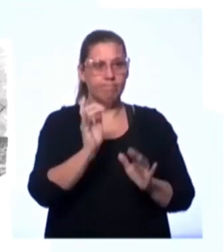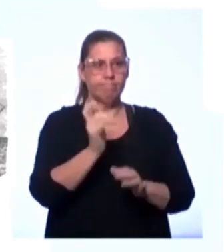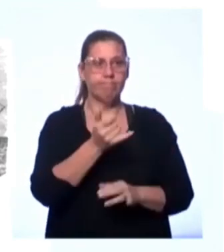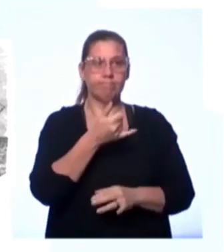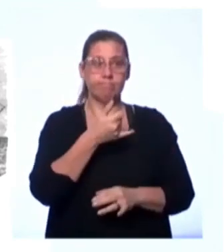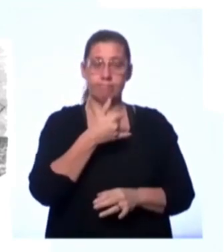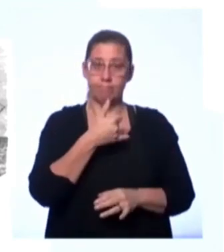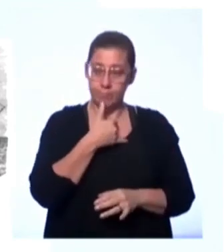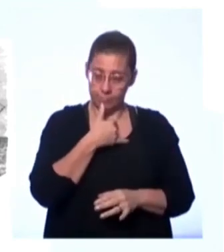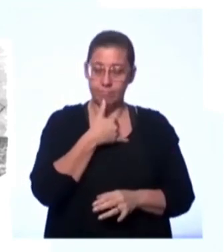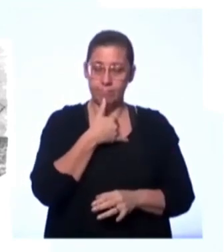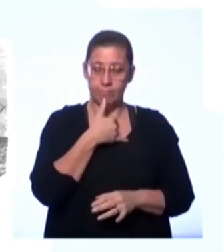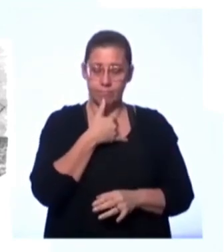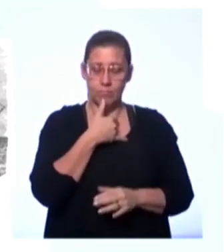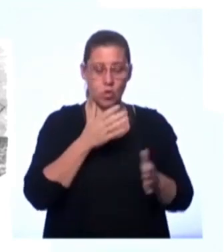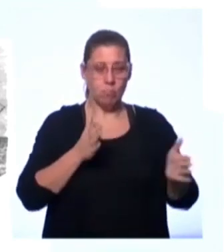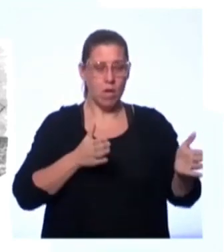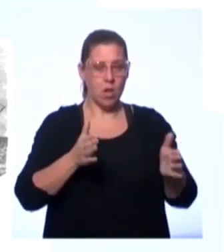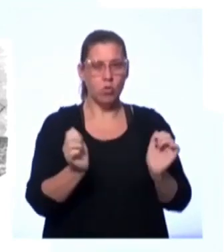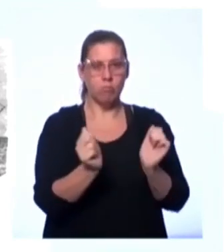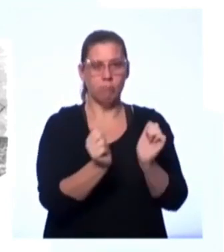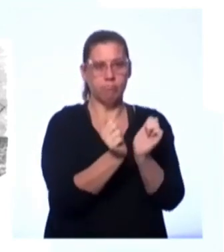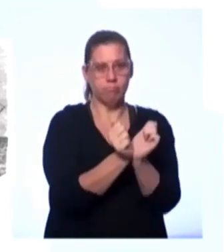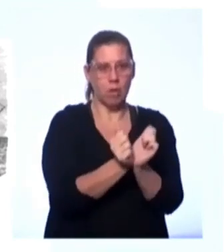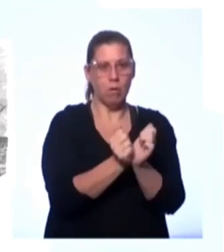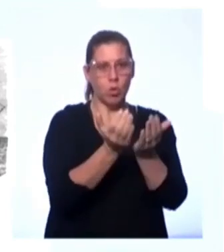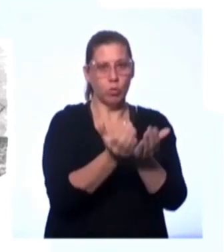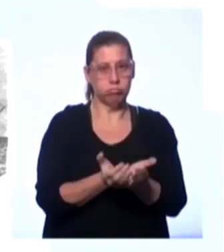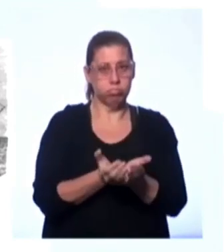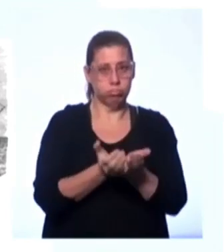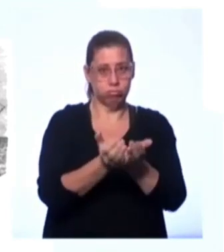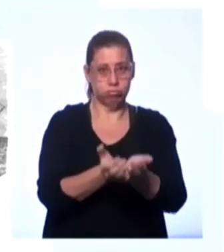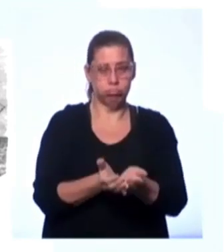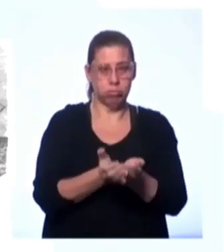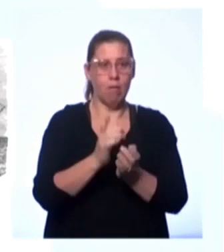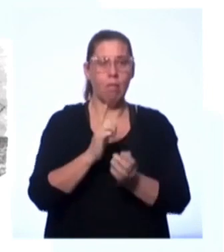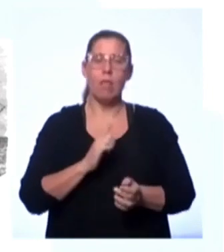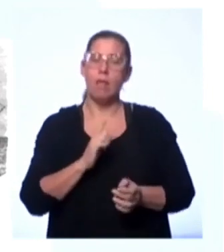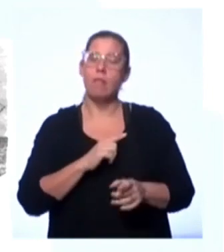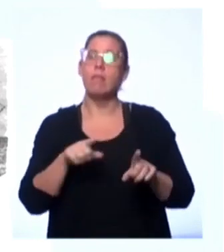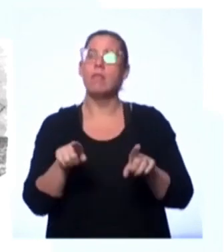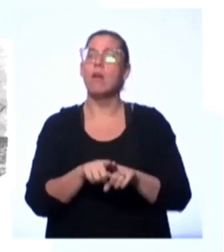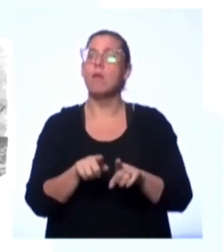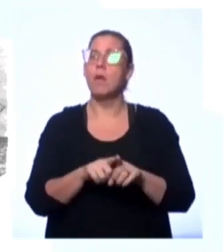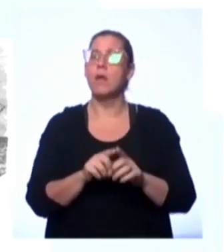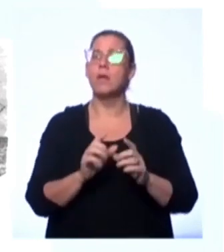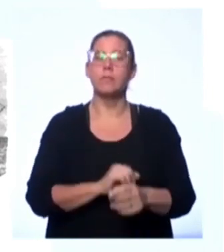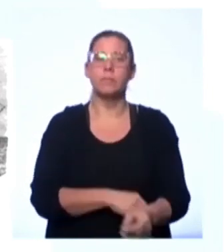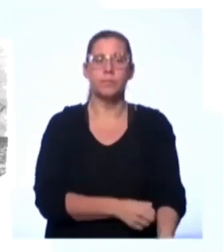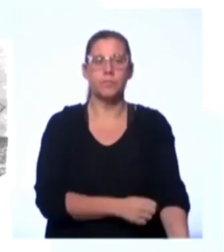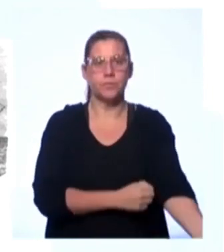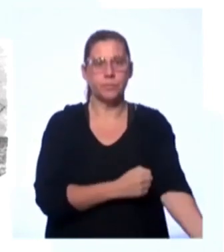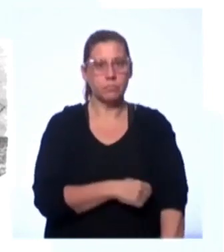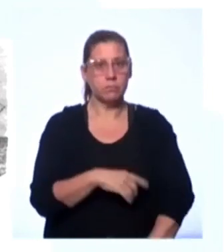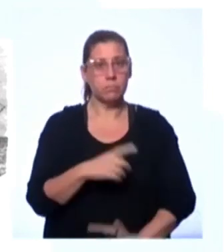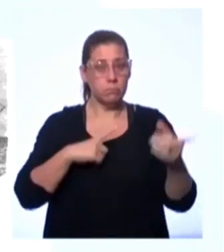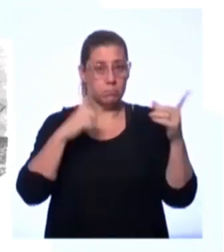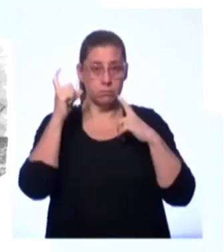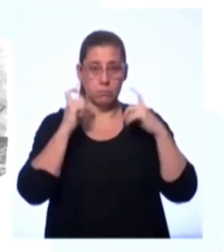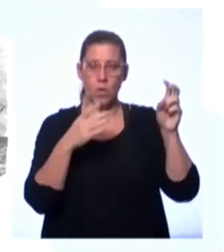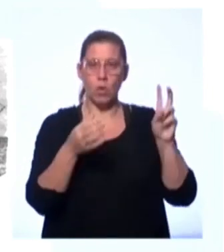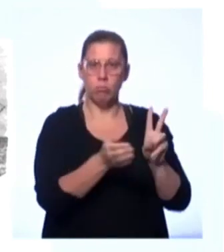período da escravidão no navio negreiro. Nós temos aqui a expressão de um indígena